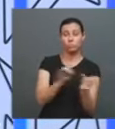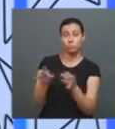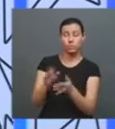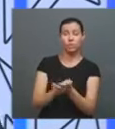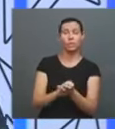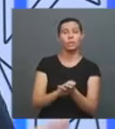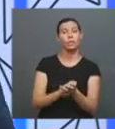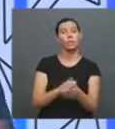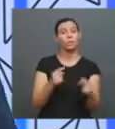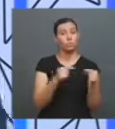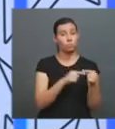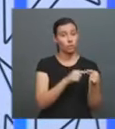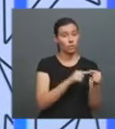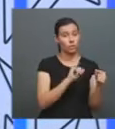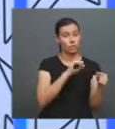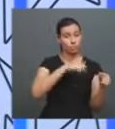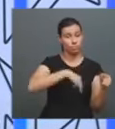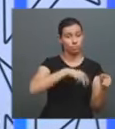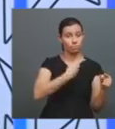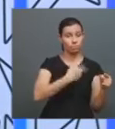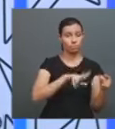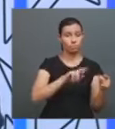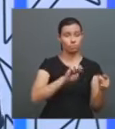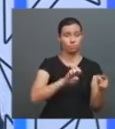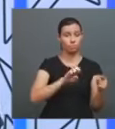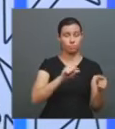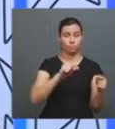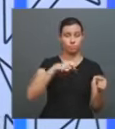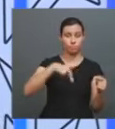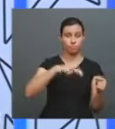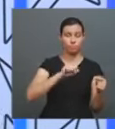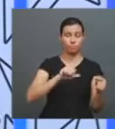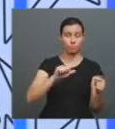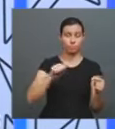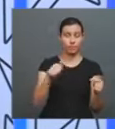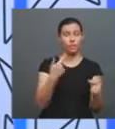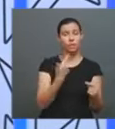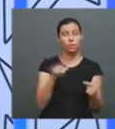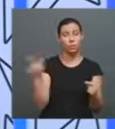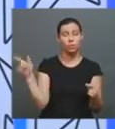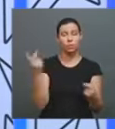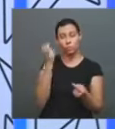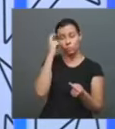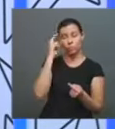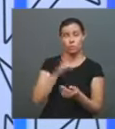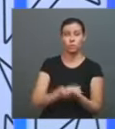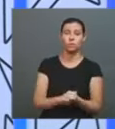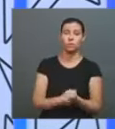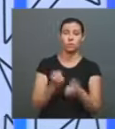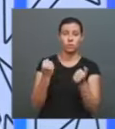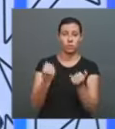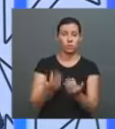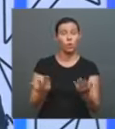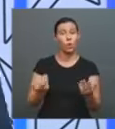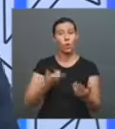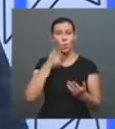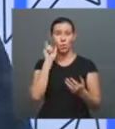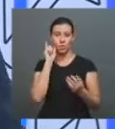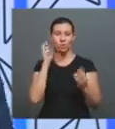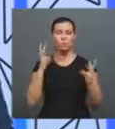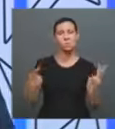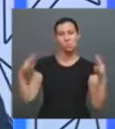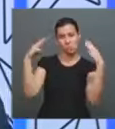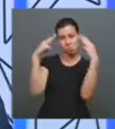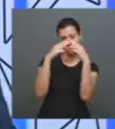imprensa, com o início de outras instituições culturais no Brasil, inclusive a nossa sentida perda no dia de ontem do Museu Nacional. A